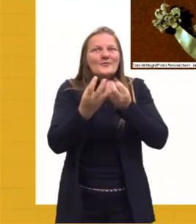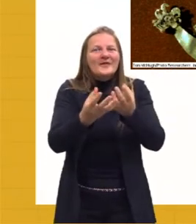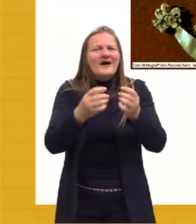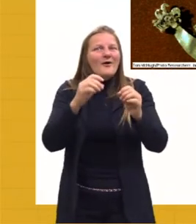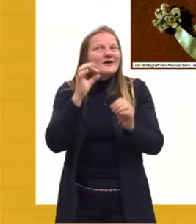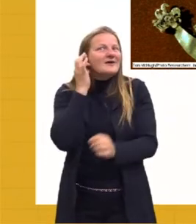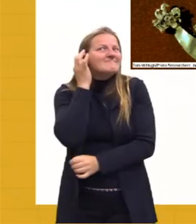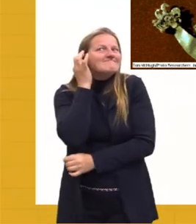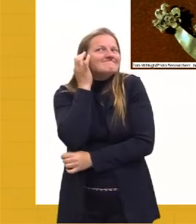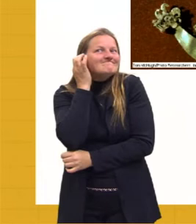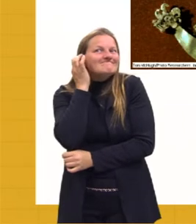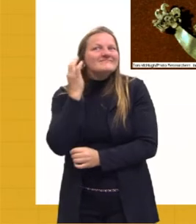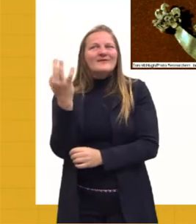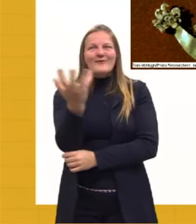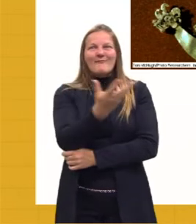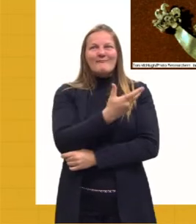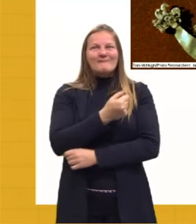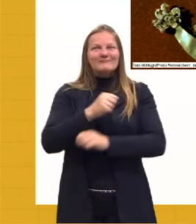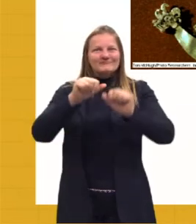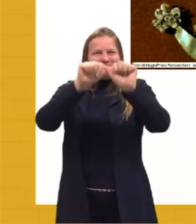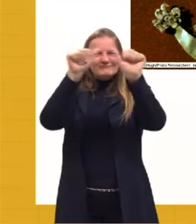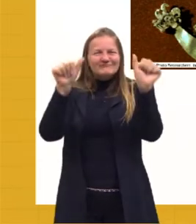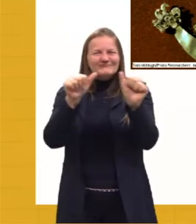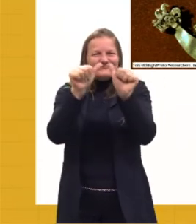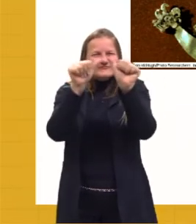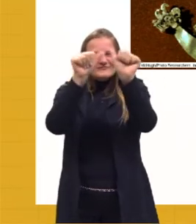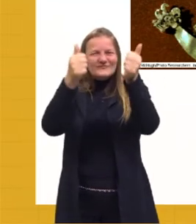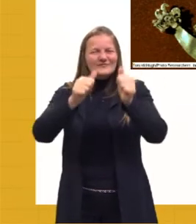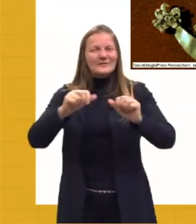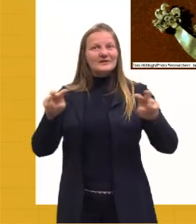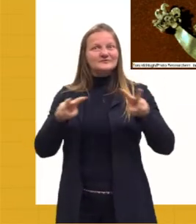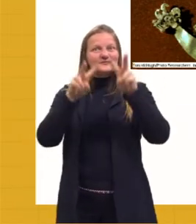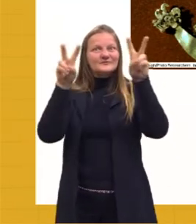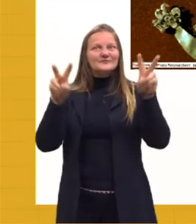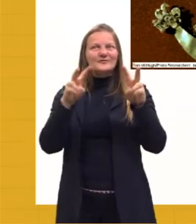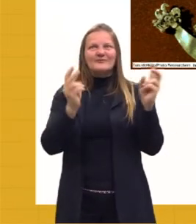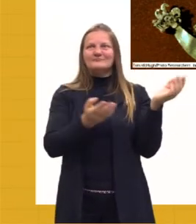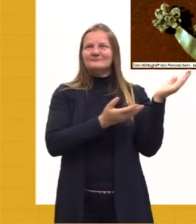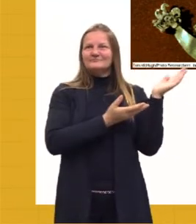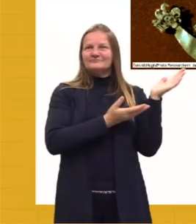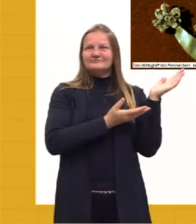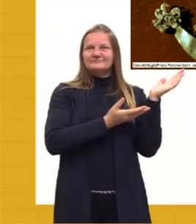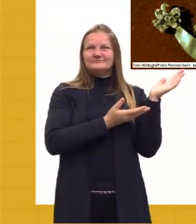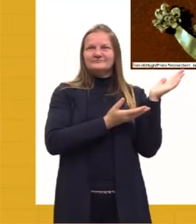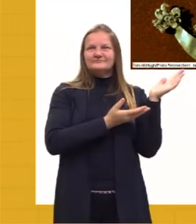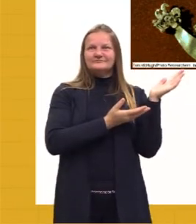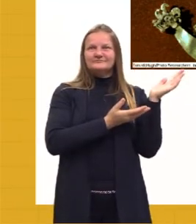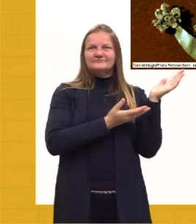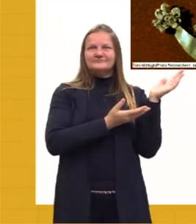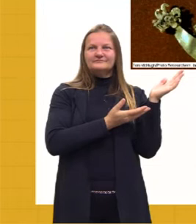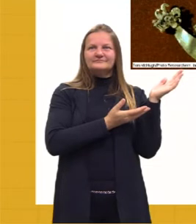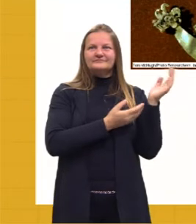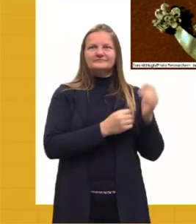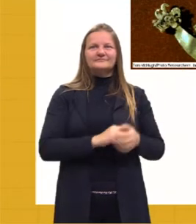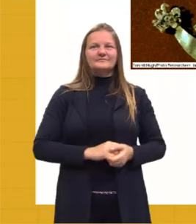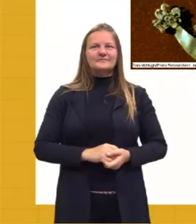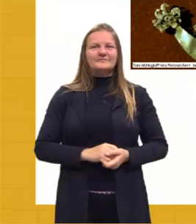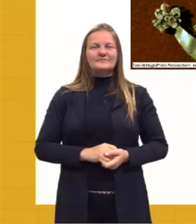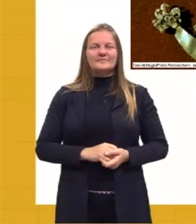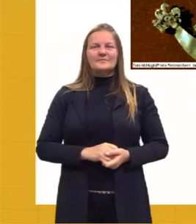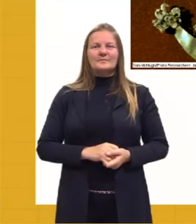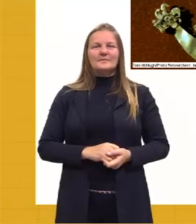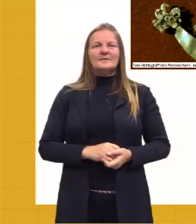a riqueza desse slide, a diversidade que nós temos aqui nesse slide. E aqui nós vamos